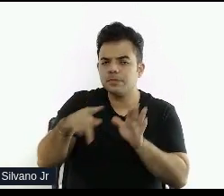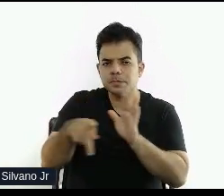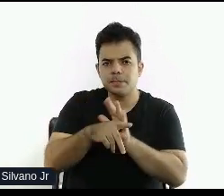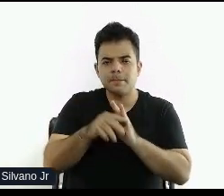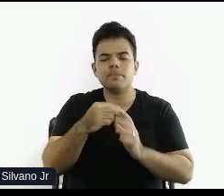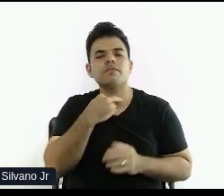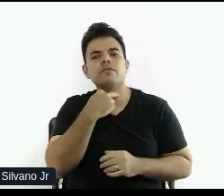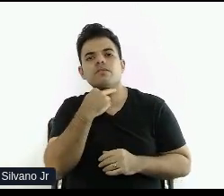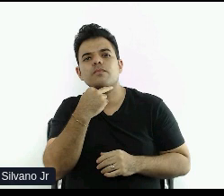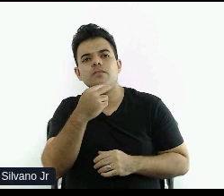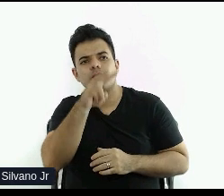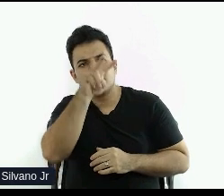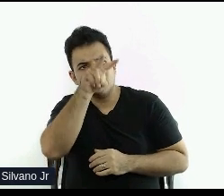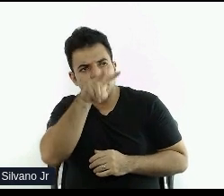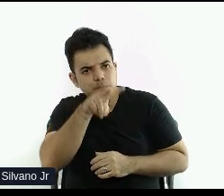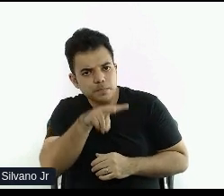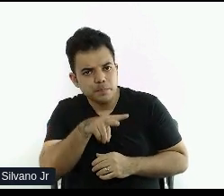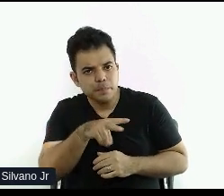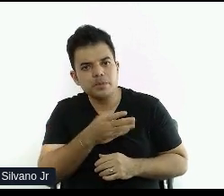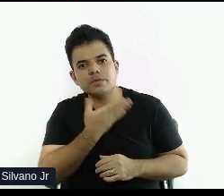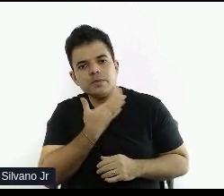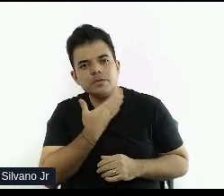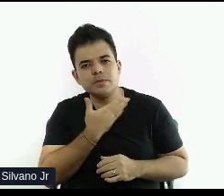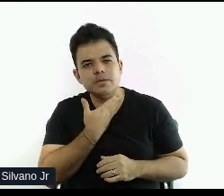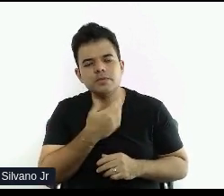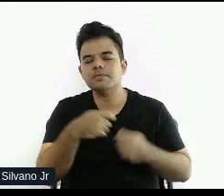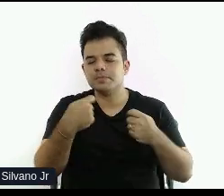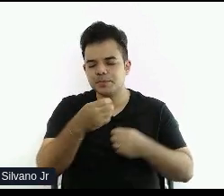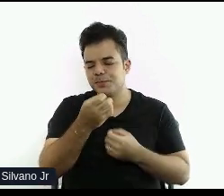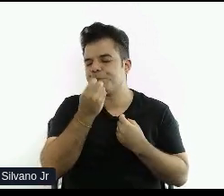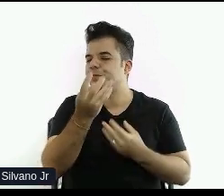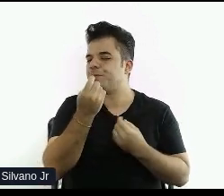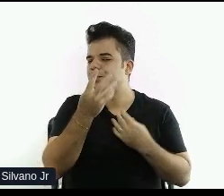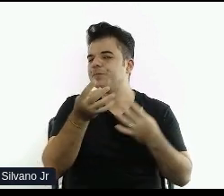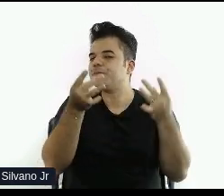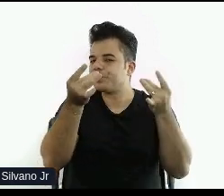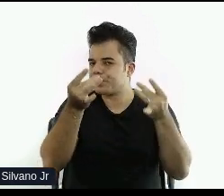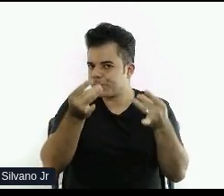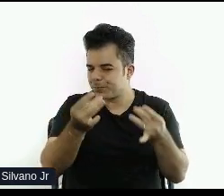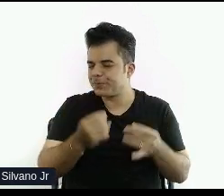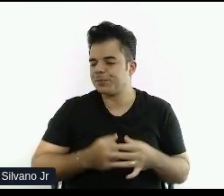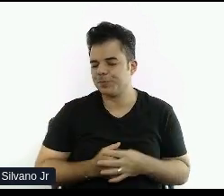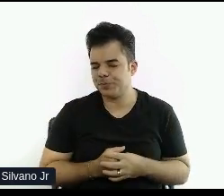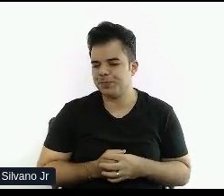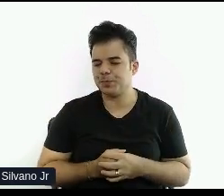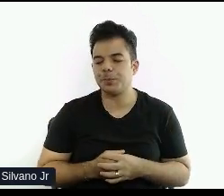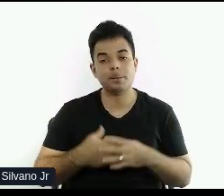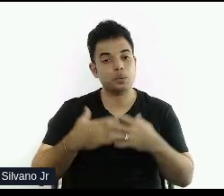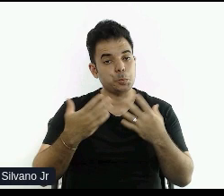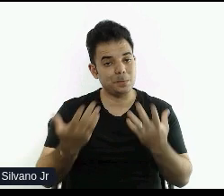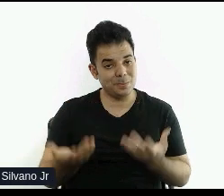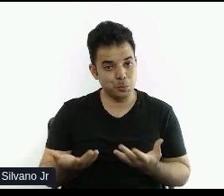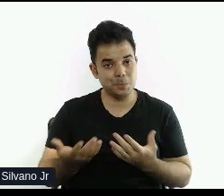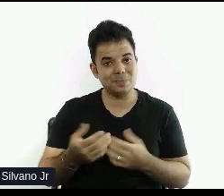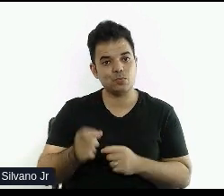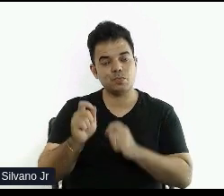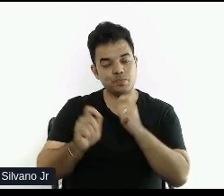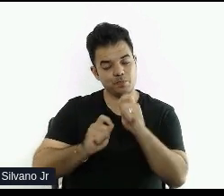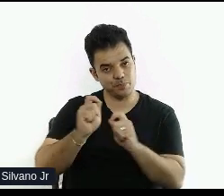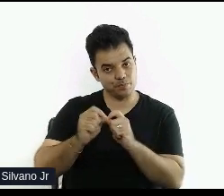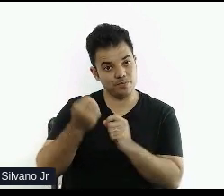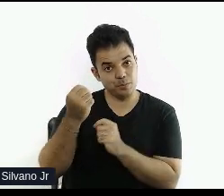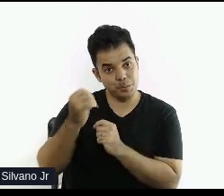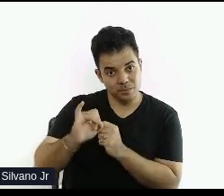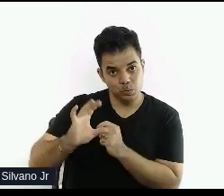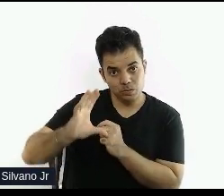isso, busca, né? A gente precisa trazer essas informações bem detalhadas para o leitor de tela. Então, se a gente